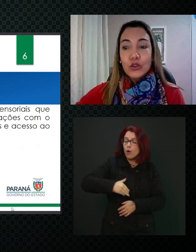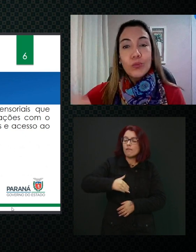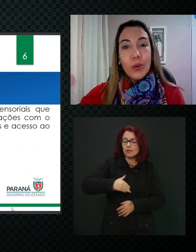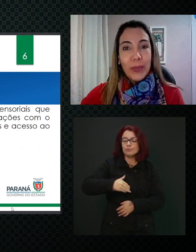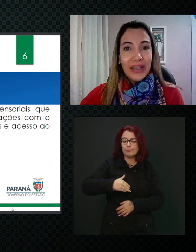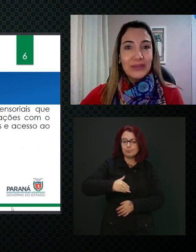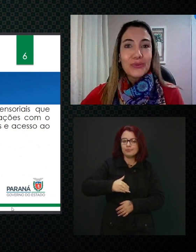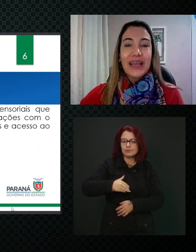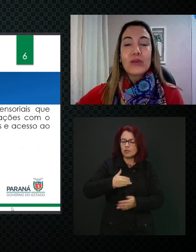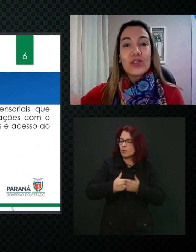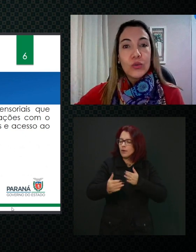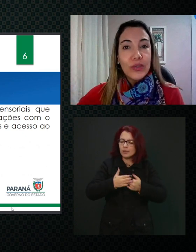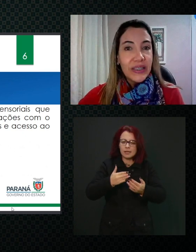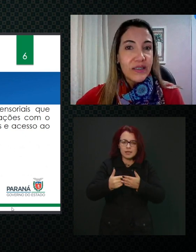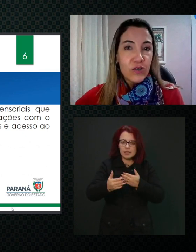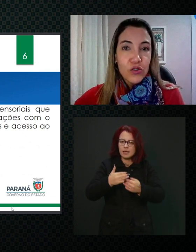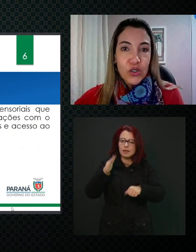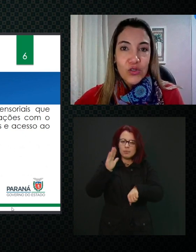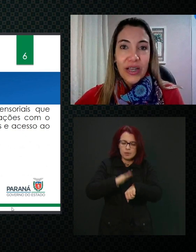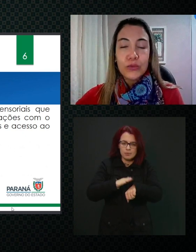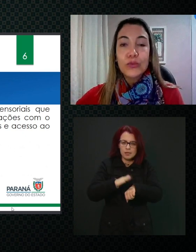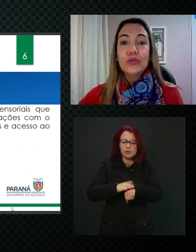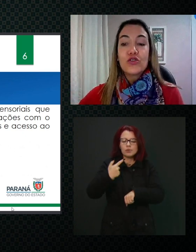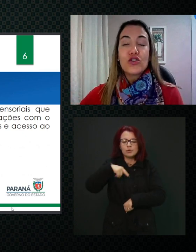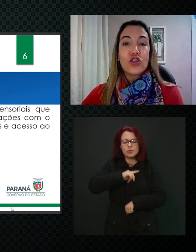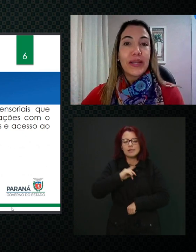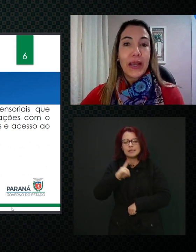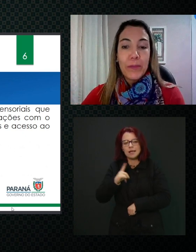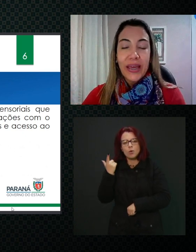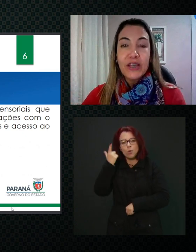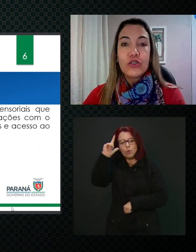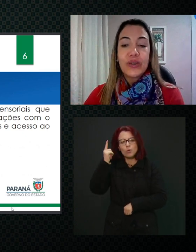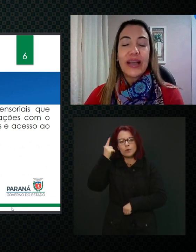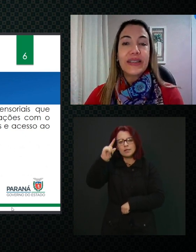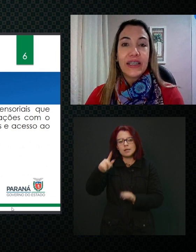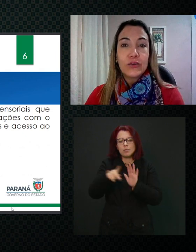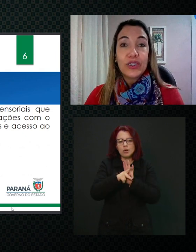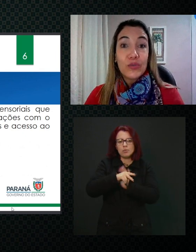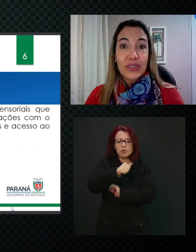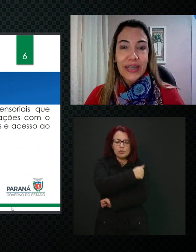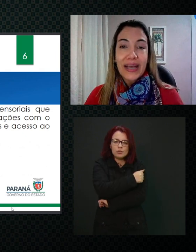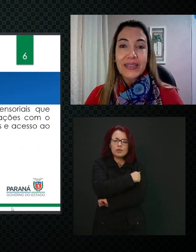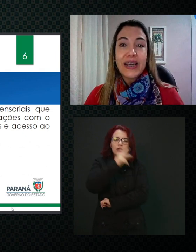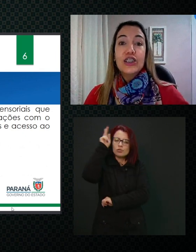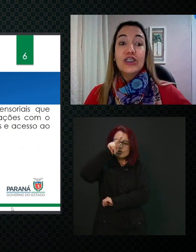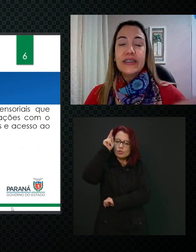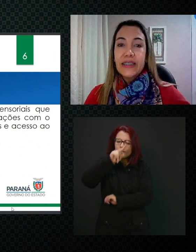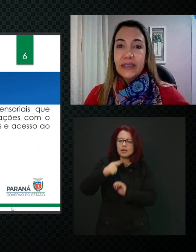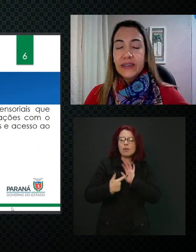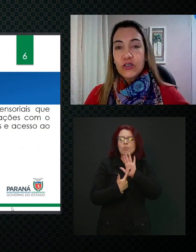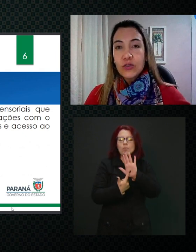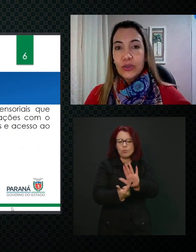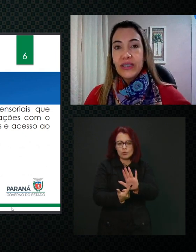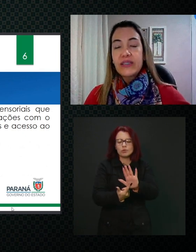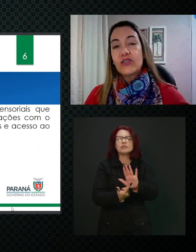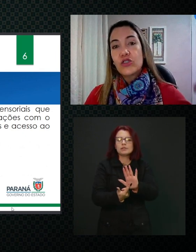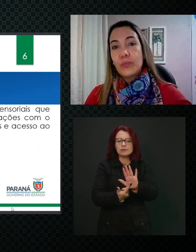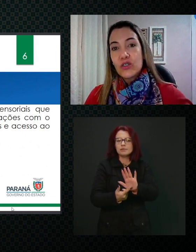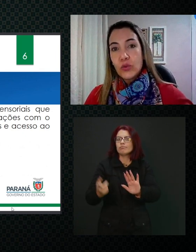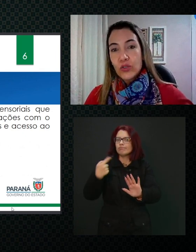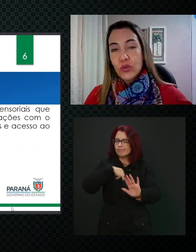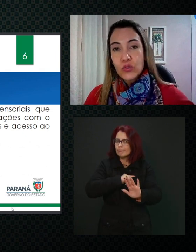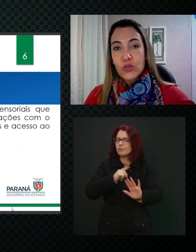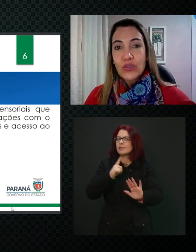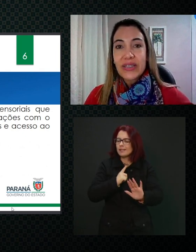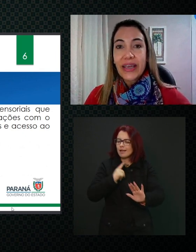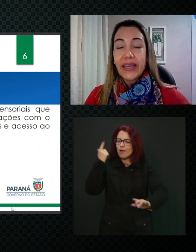a todo momento, né, com as conquistas dos nossos alunos, historicamente, o que a literatura nos traz, de tantas conquistas de